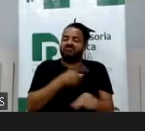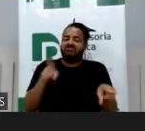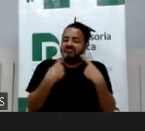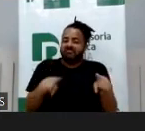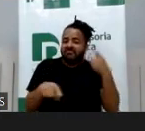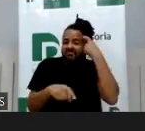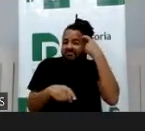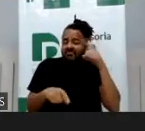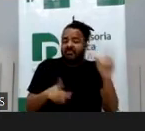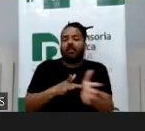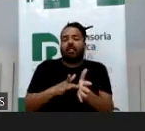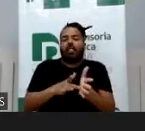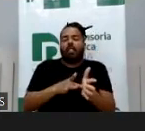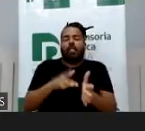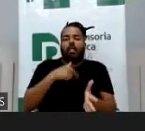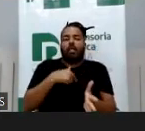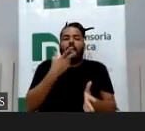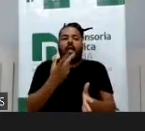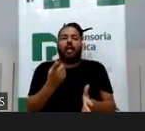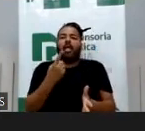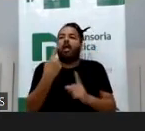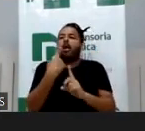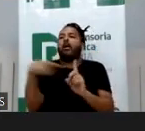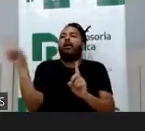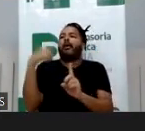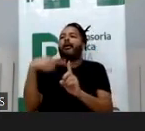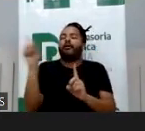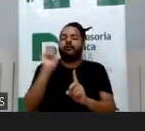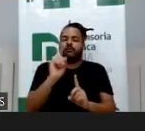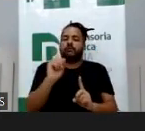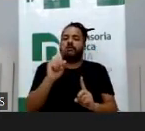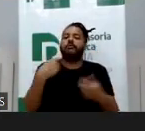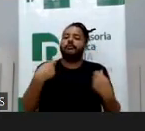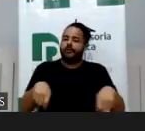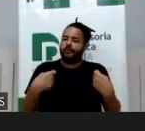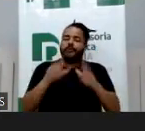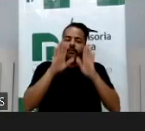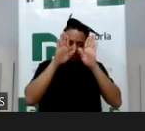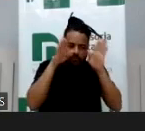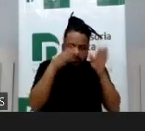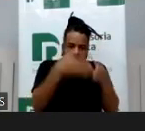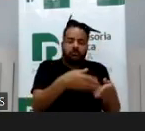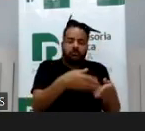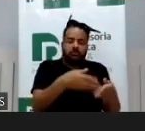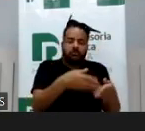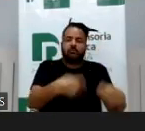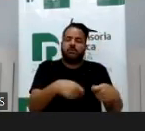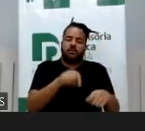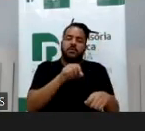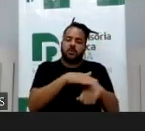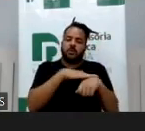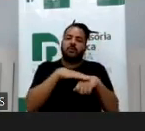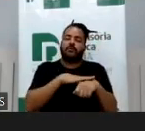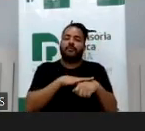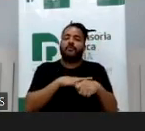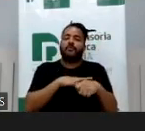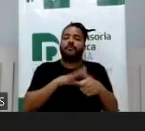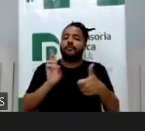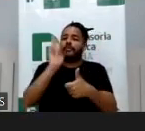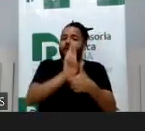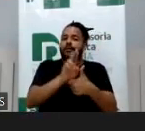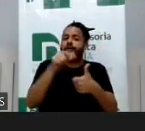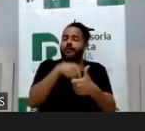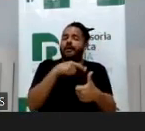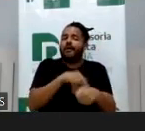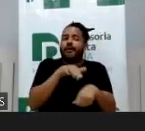que não existe, não contribui para a discussão, tá? E o público, inclusive, que a defensoria atende, né? Tem muitas discussões relacionadas